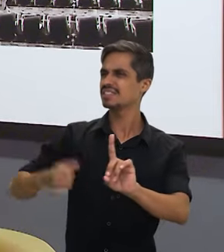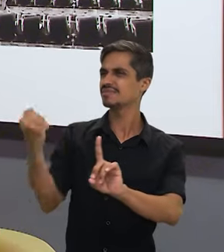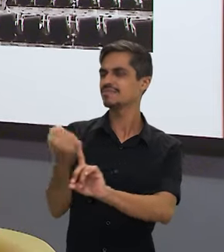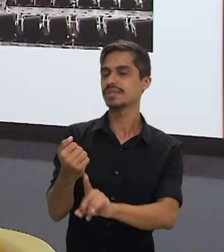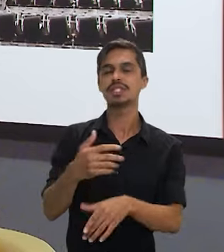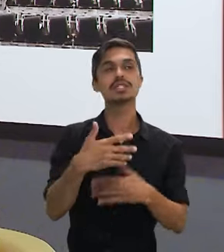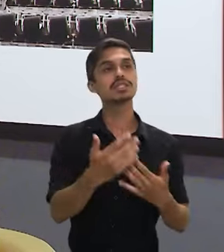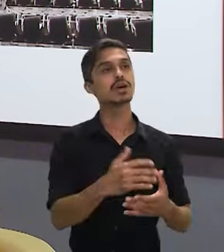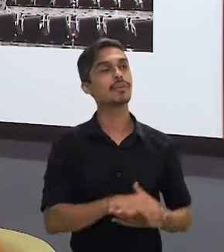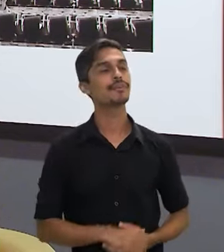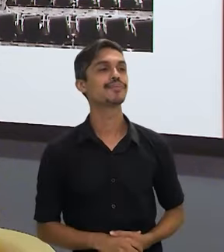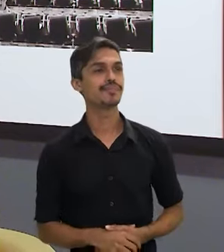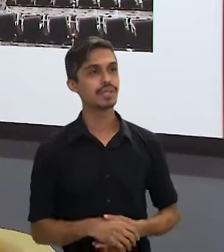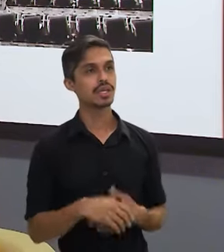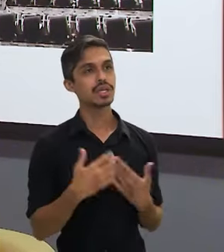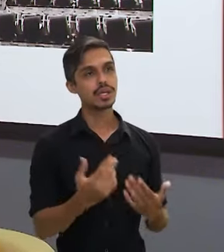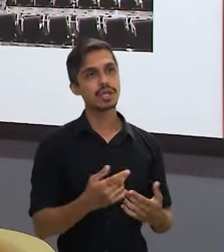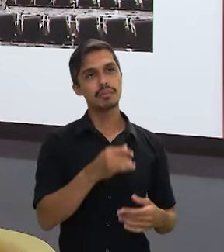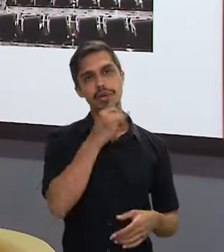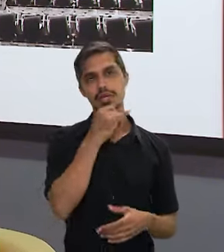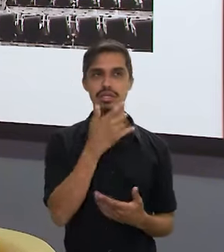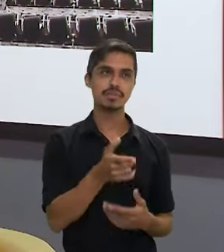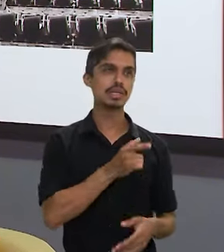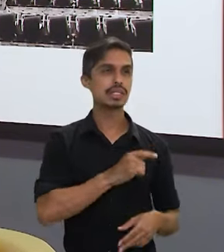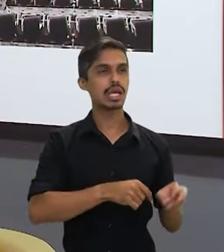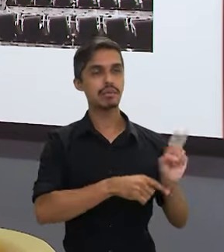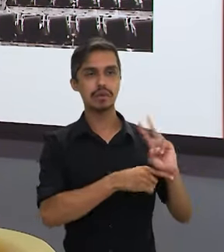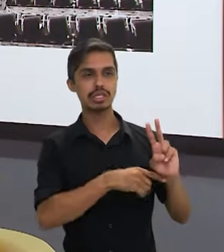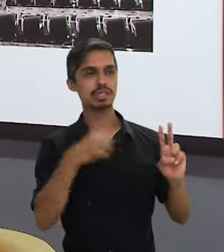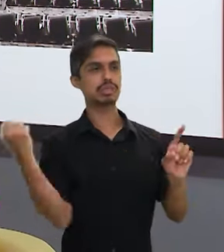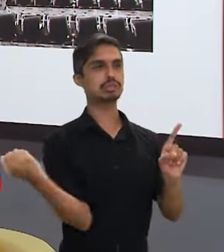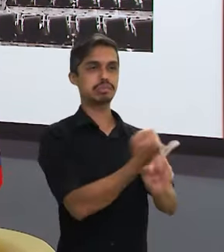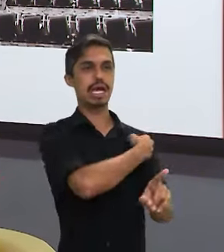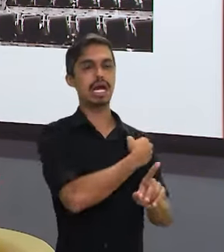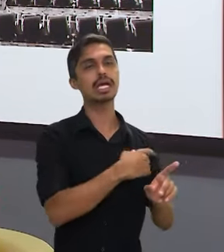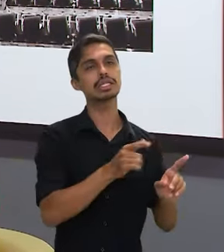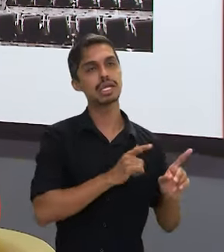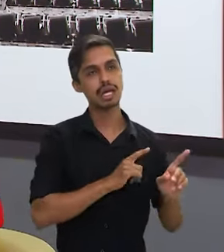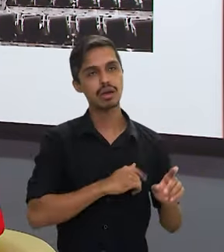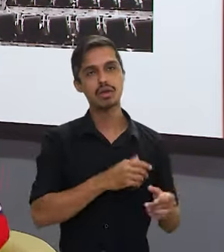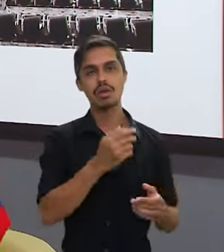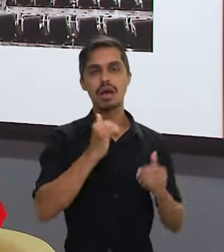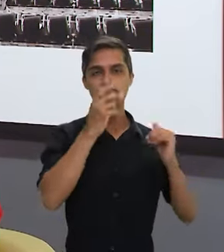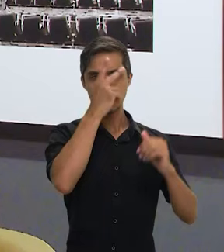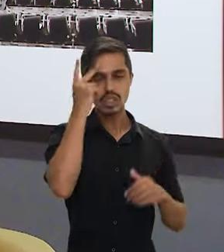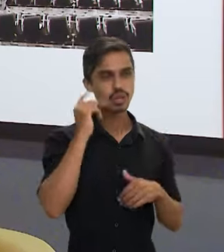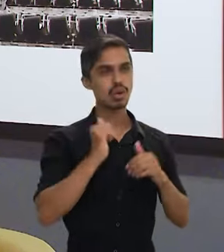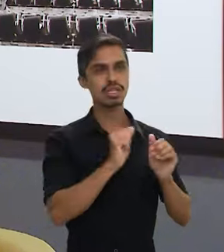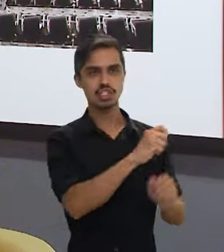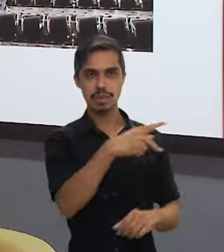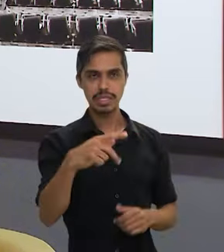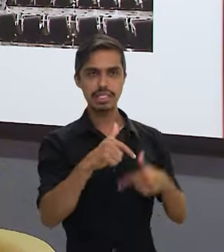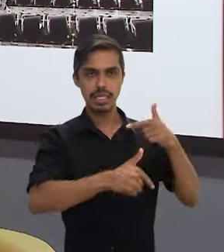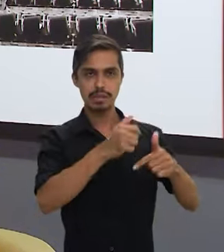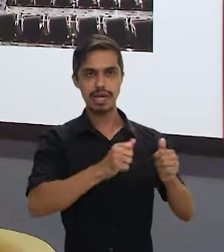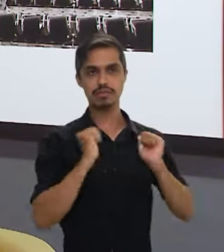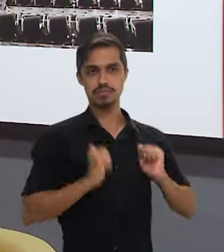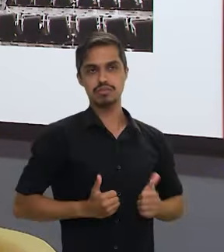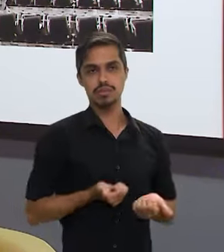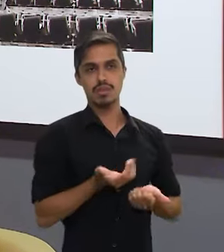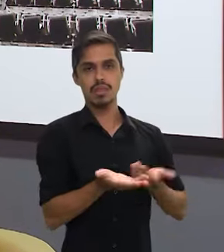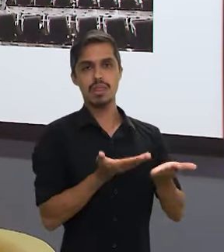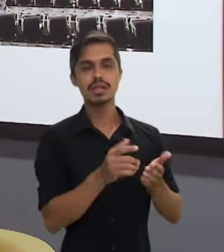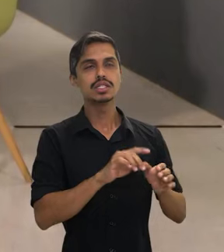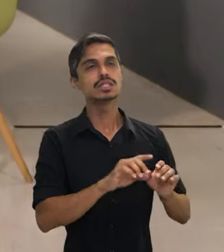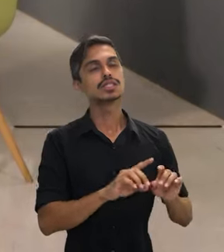que passa, seja um porteiro que é espancado, infelizmente, seja um entregador de aplicativos, seja